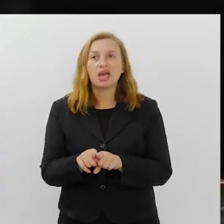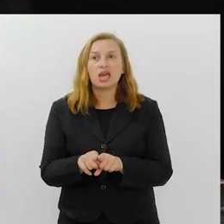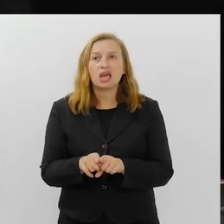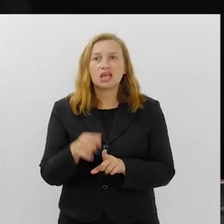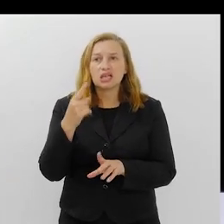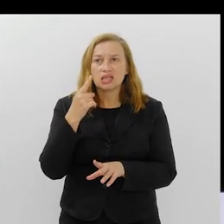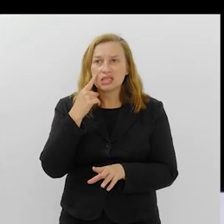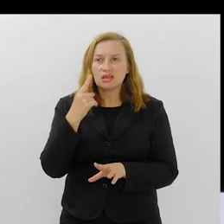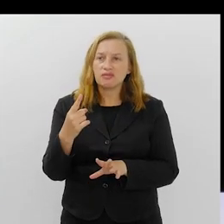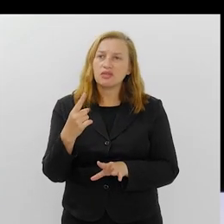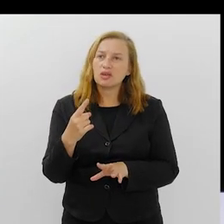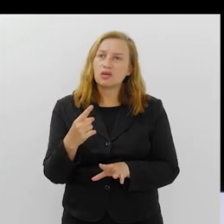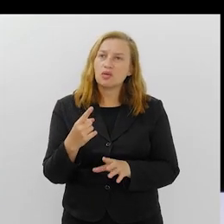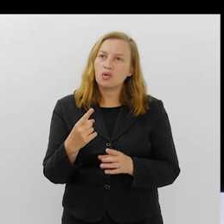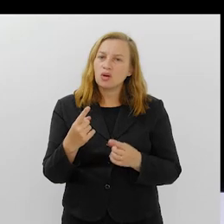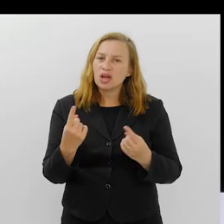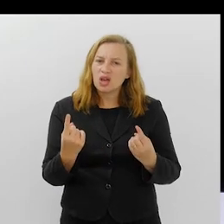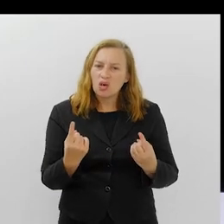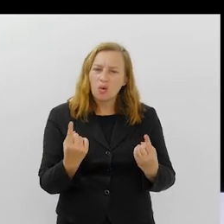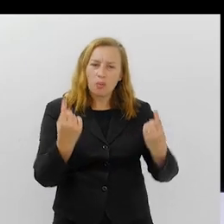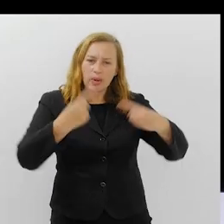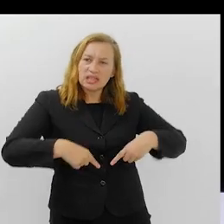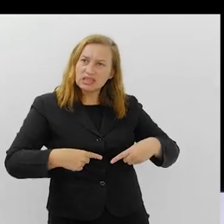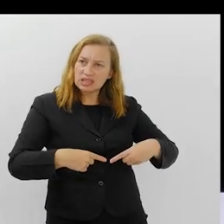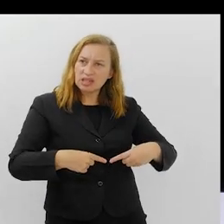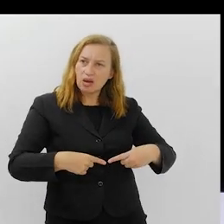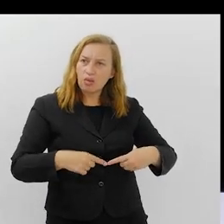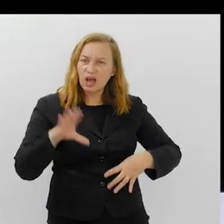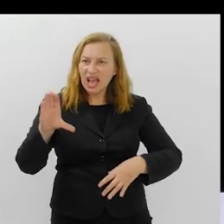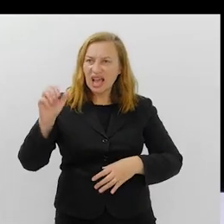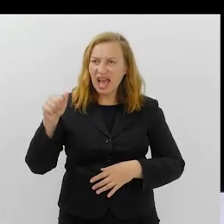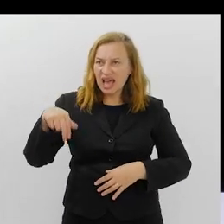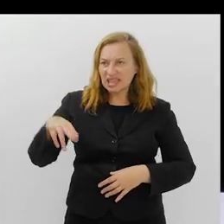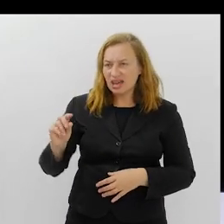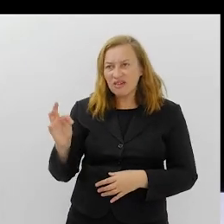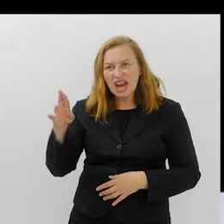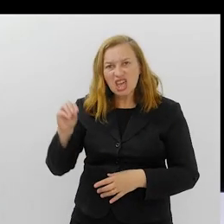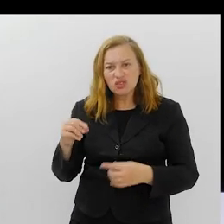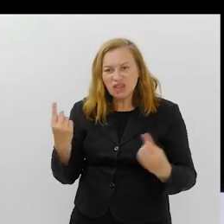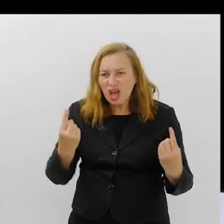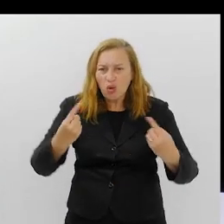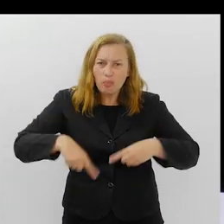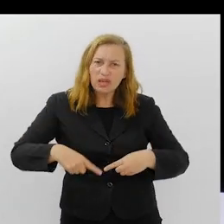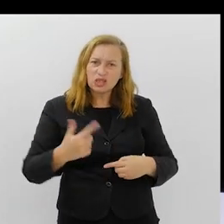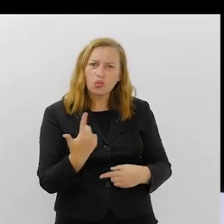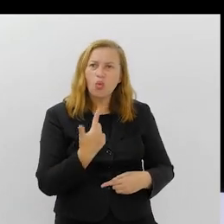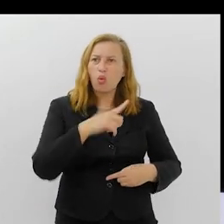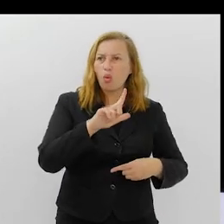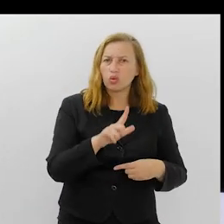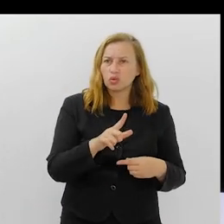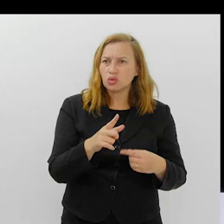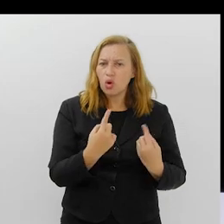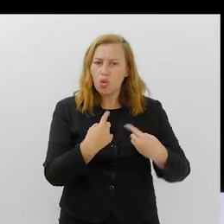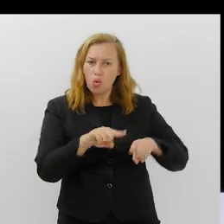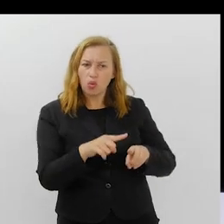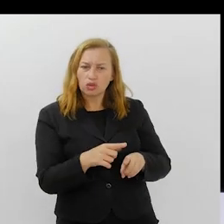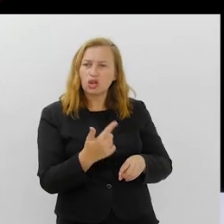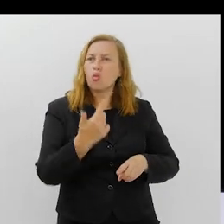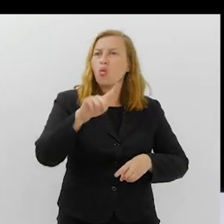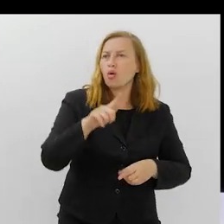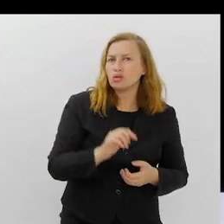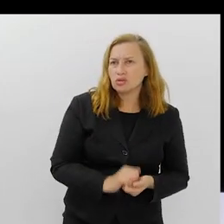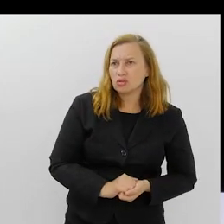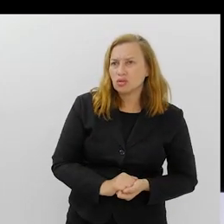Eles se viam como combatendo uns aos outros. Eu me lembro muito bem desse período. Era um alfinetando o outro.